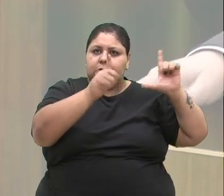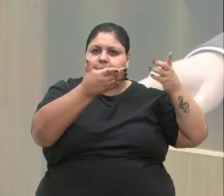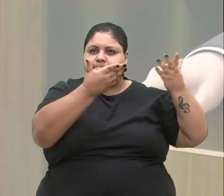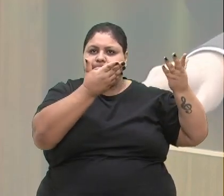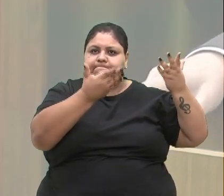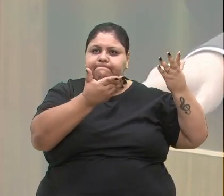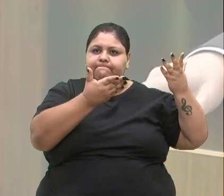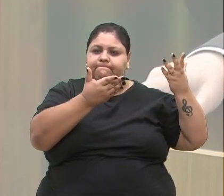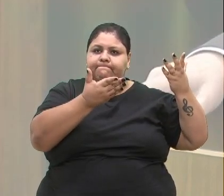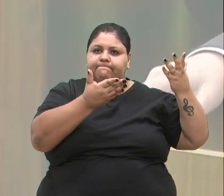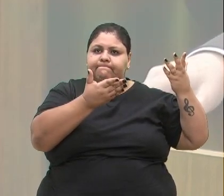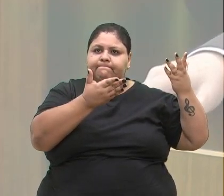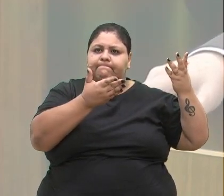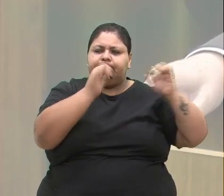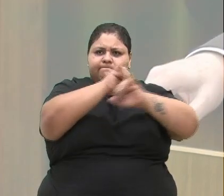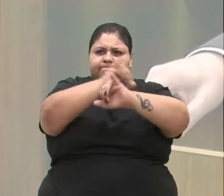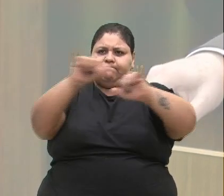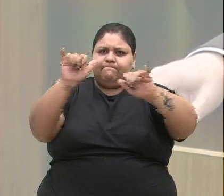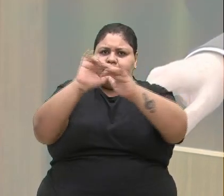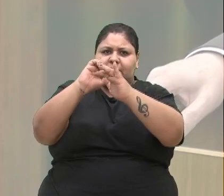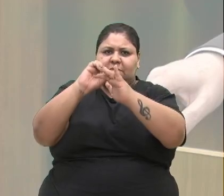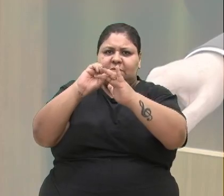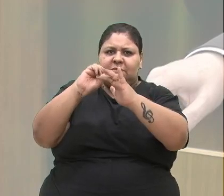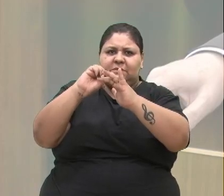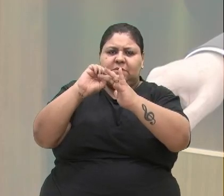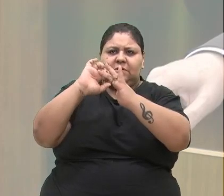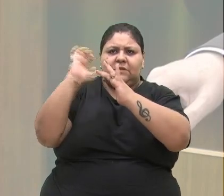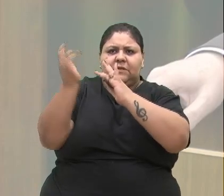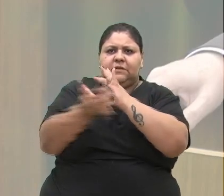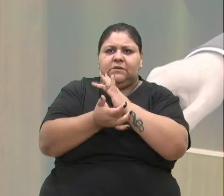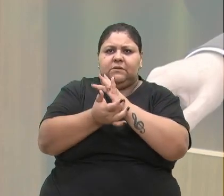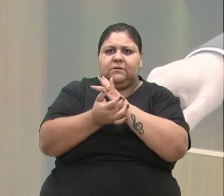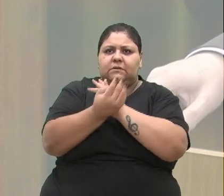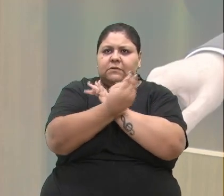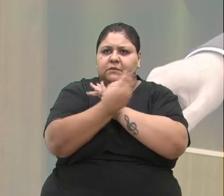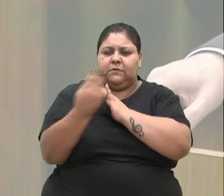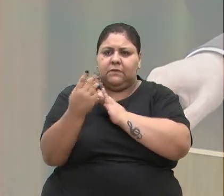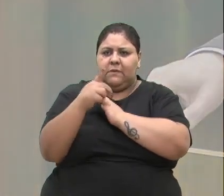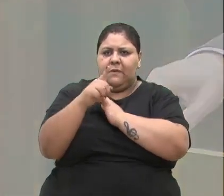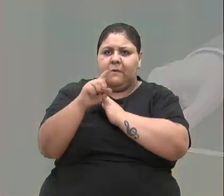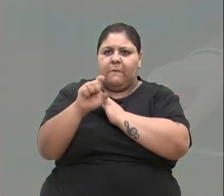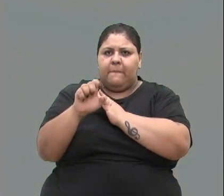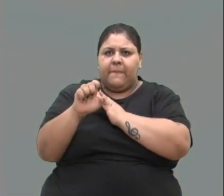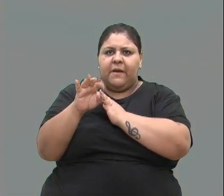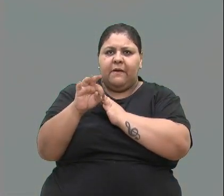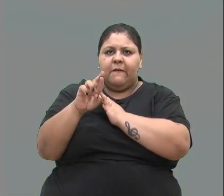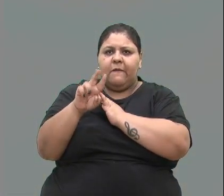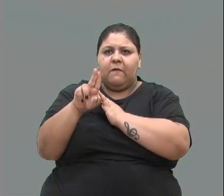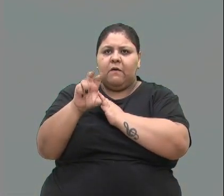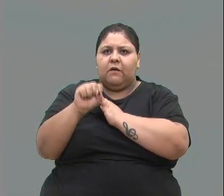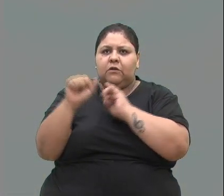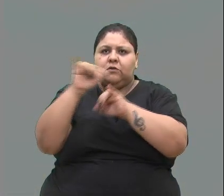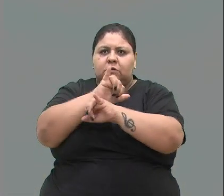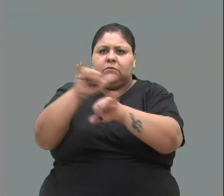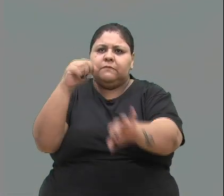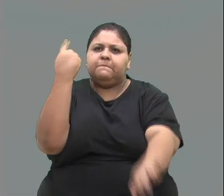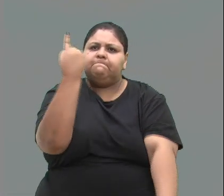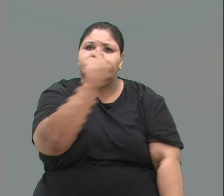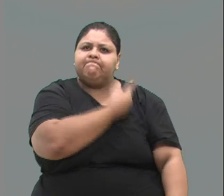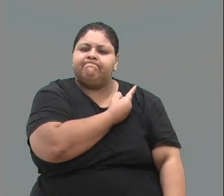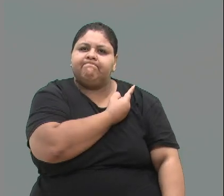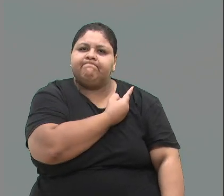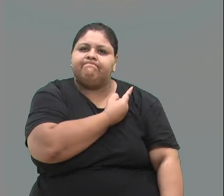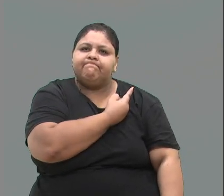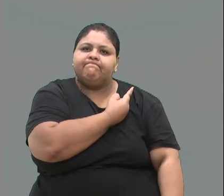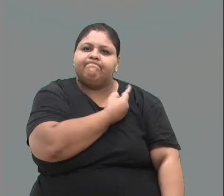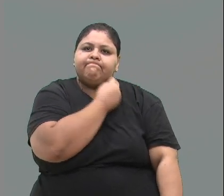amplamente publicizado nas redes sociais, no site Petros News, a seguinte notícia. O